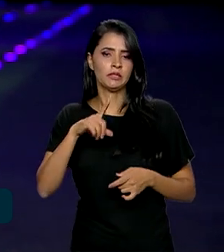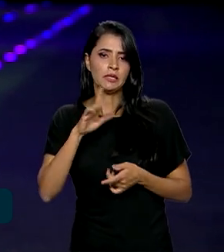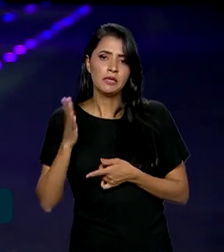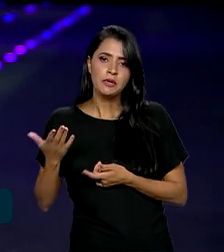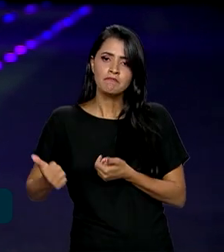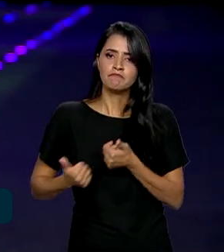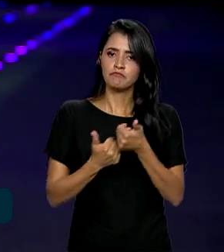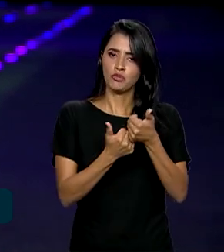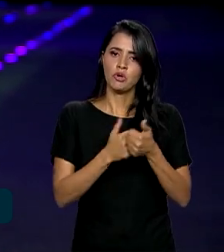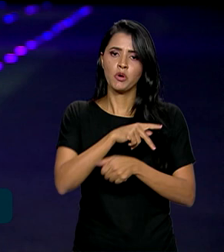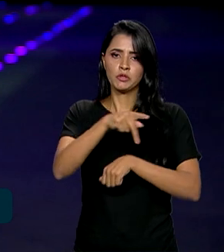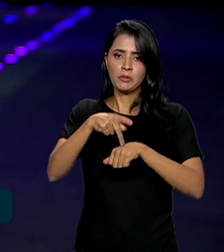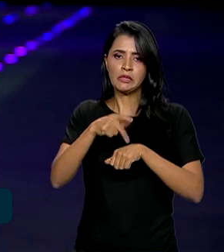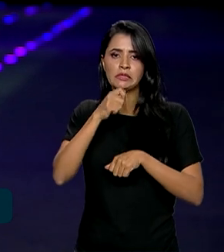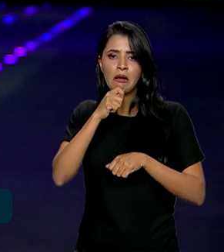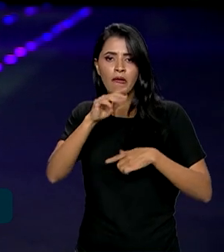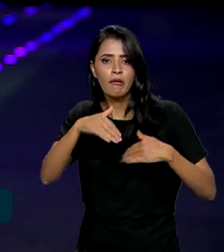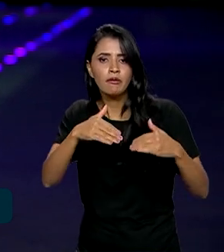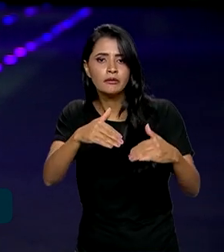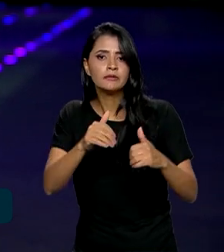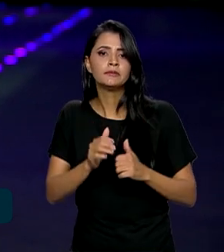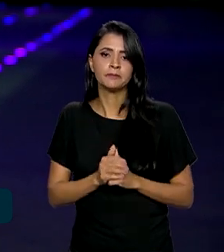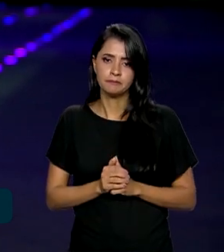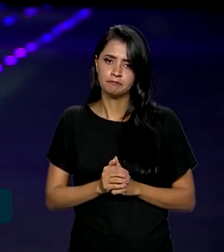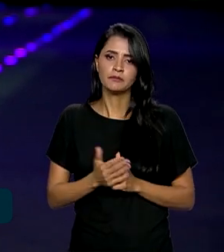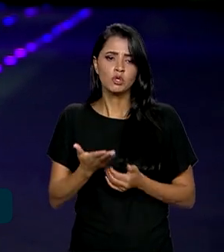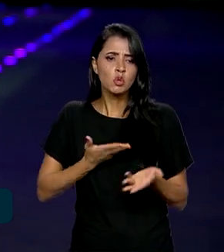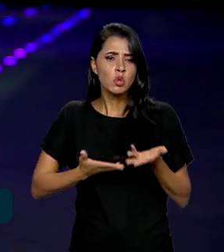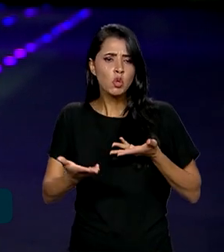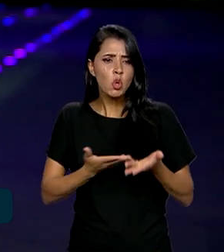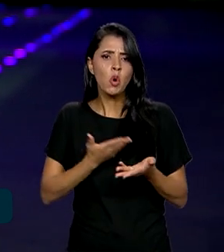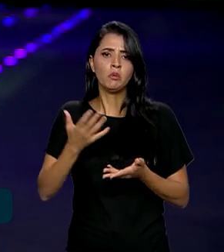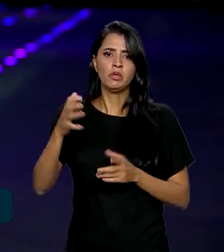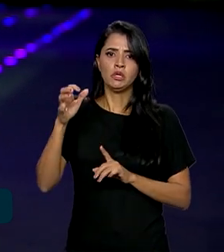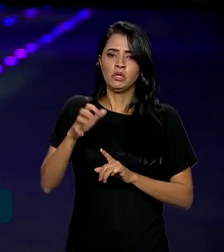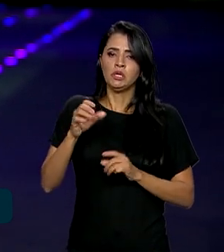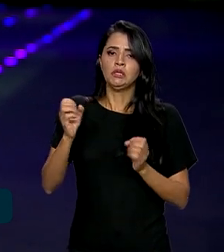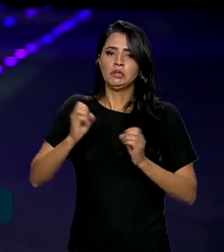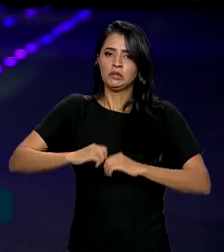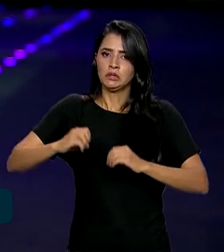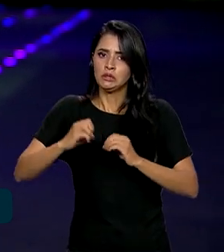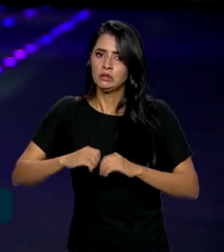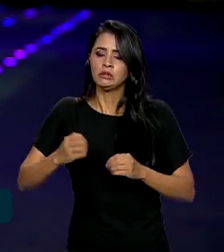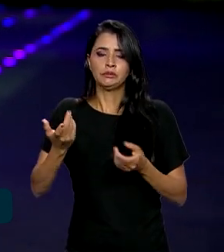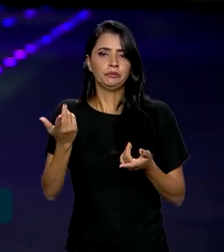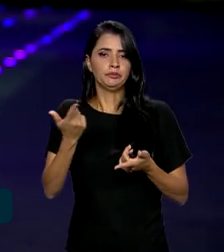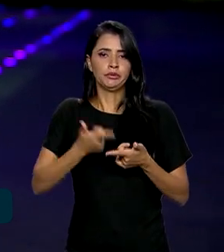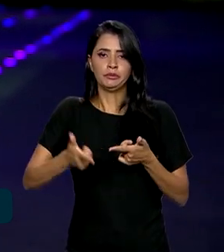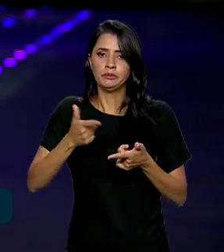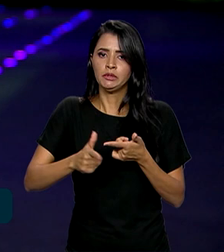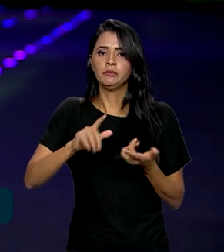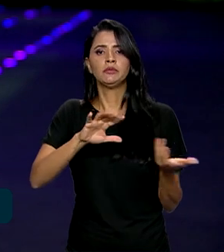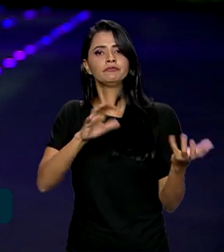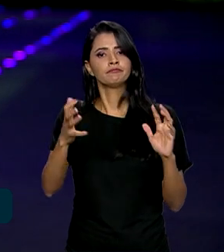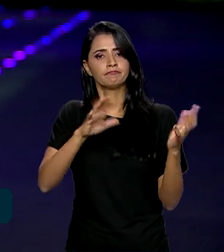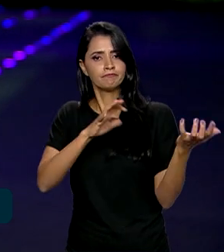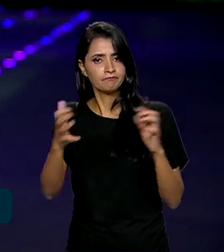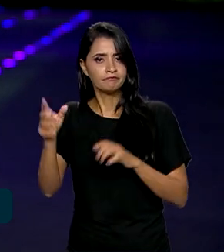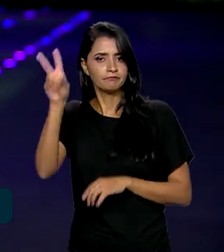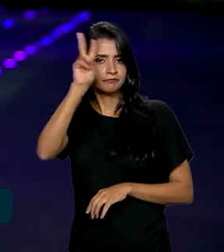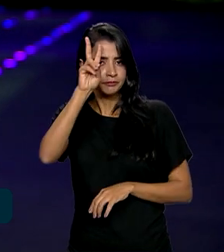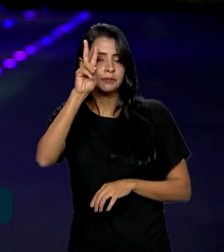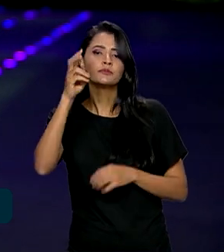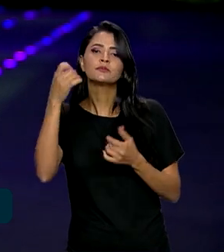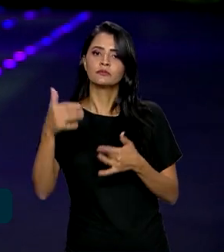apoiar os países em desenvolvimento a lidar com os efeitos da crise climática. Biden lembrou que os Estados Unidos